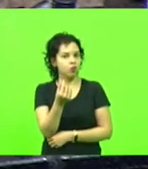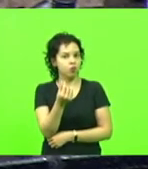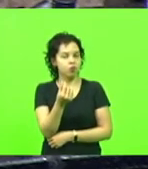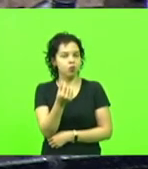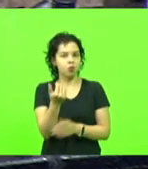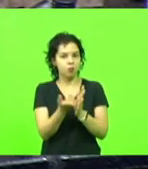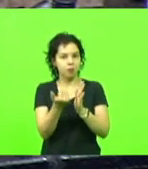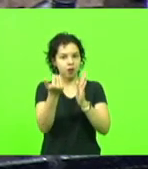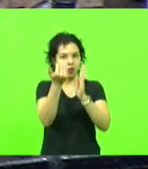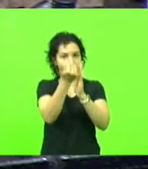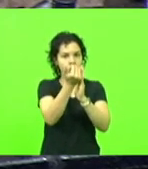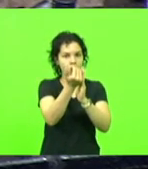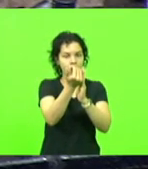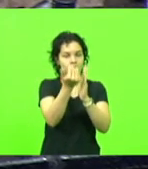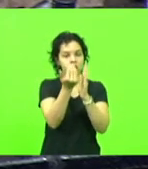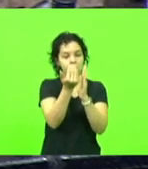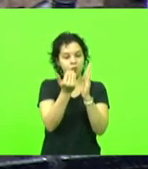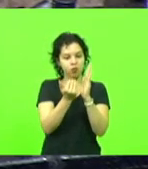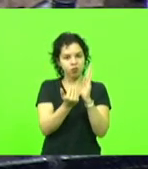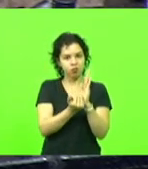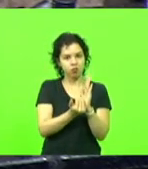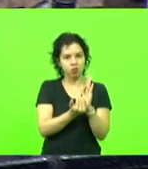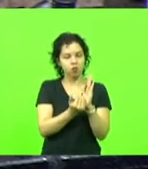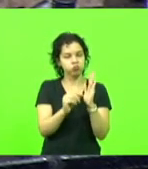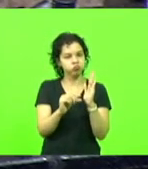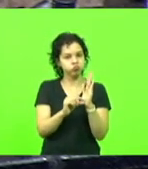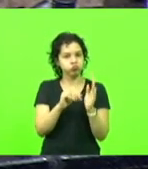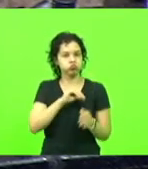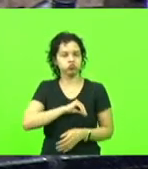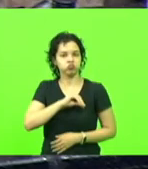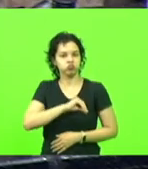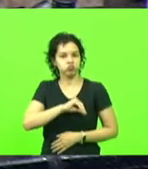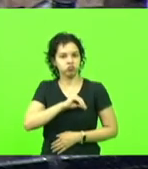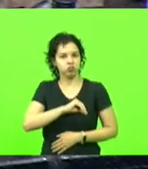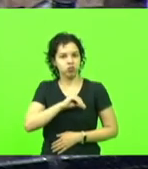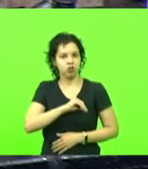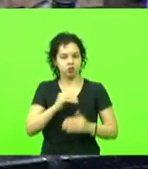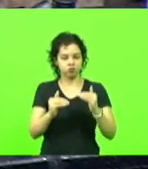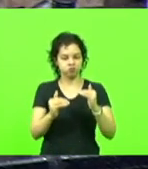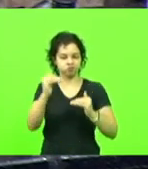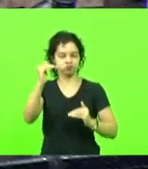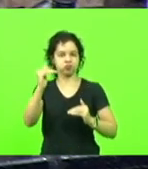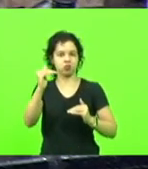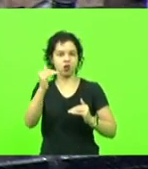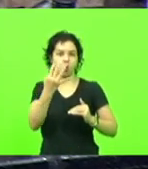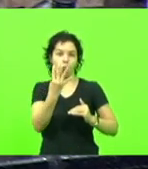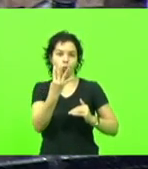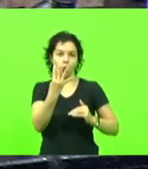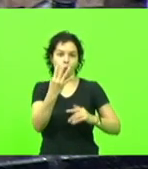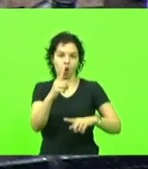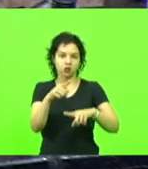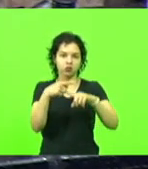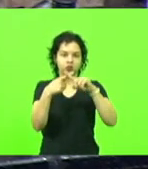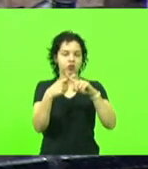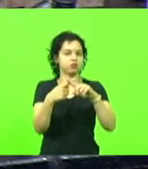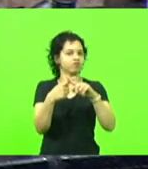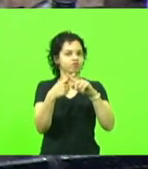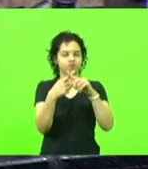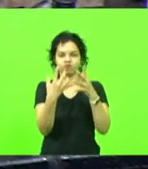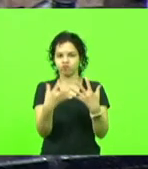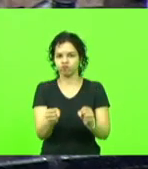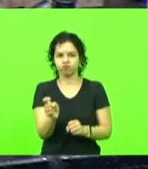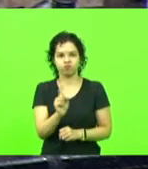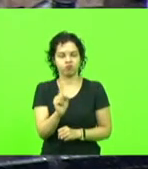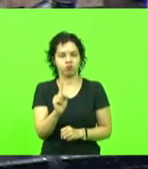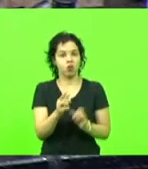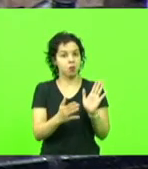quadro seja uma discrepância de quatro vezes. E a proposta do governo passa de